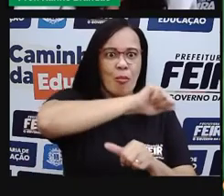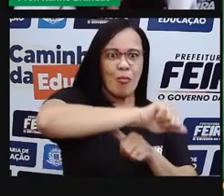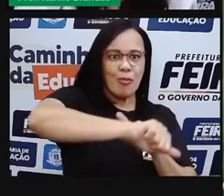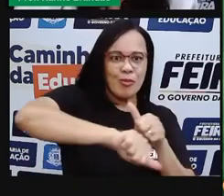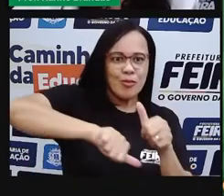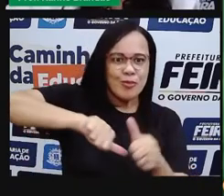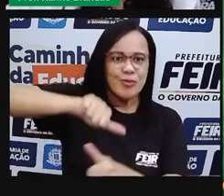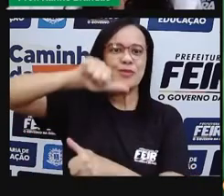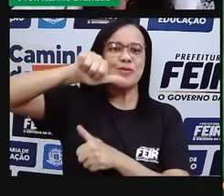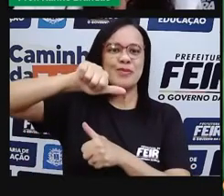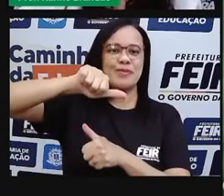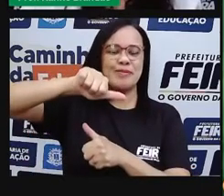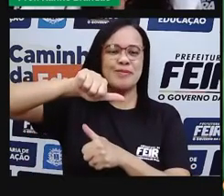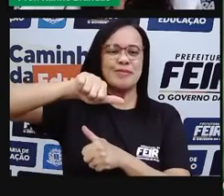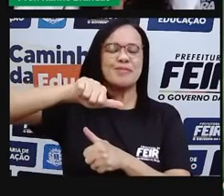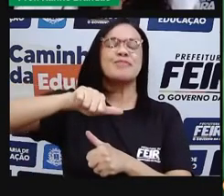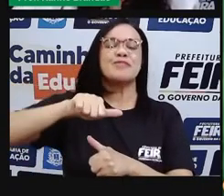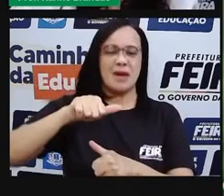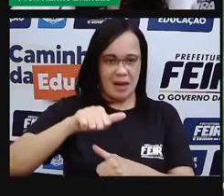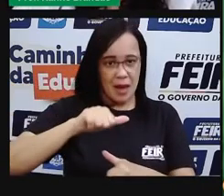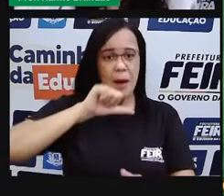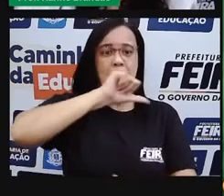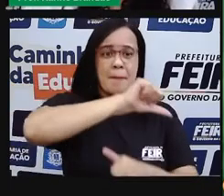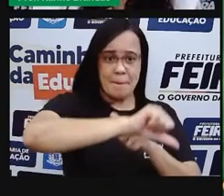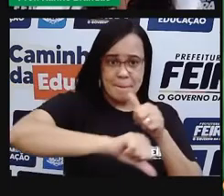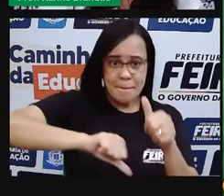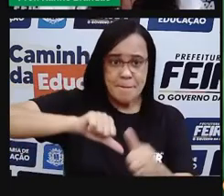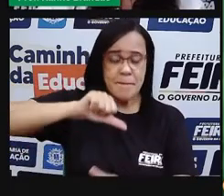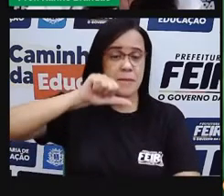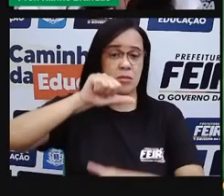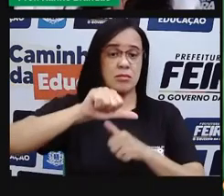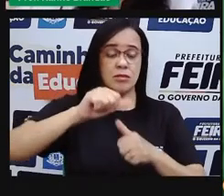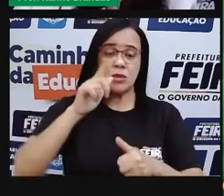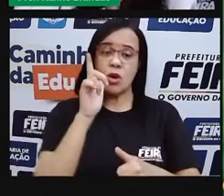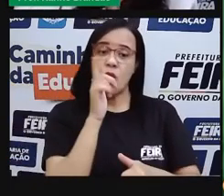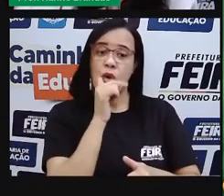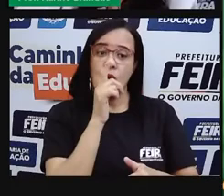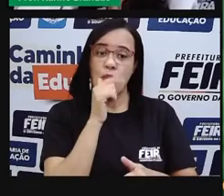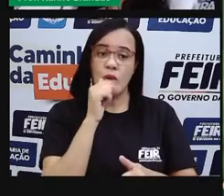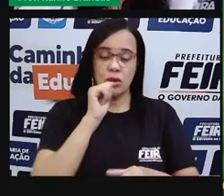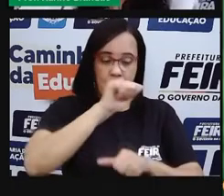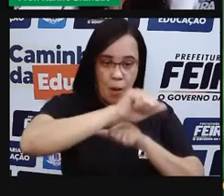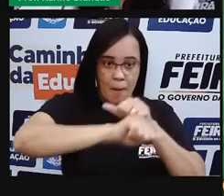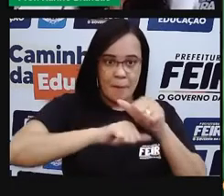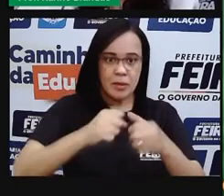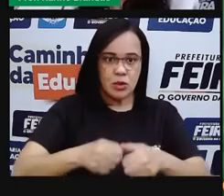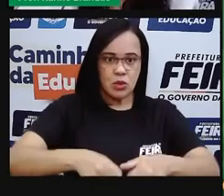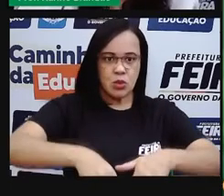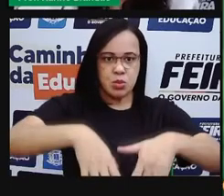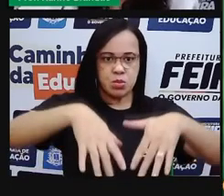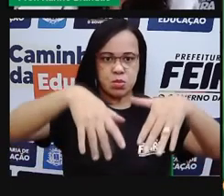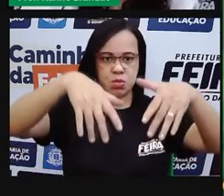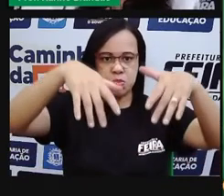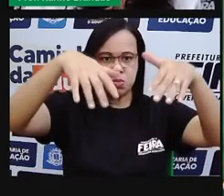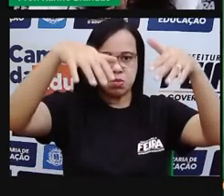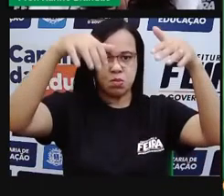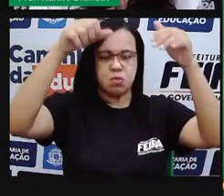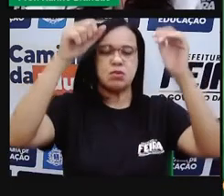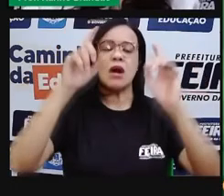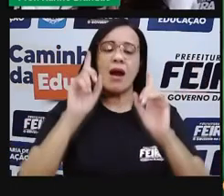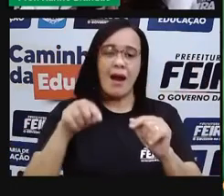água, certo? E aí vai ter uma mudança de estado físico, do líquido para o vapor, né? O vapor de água.